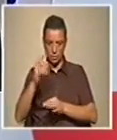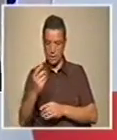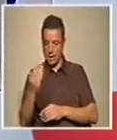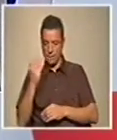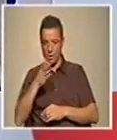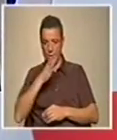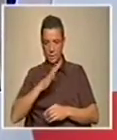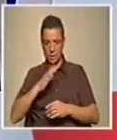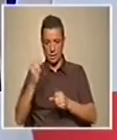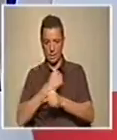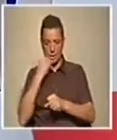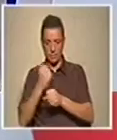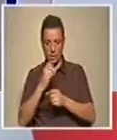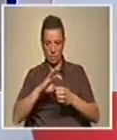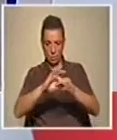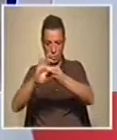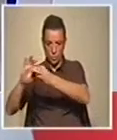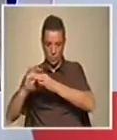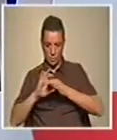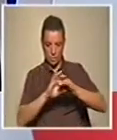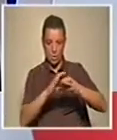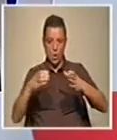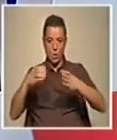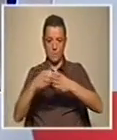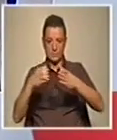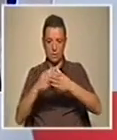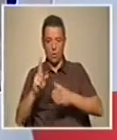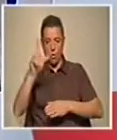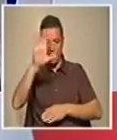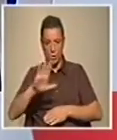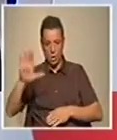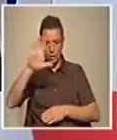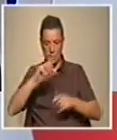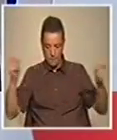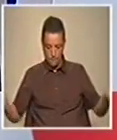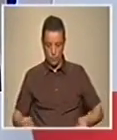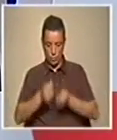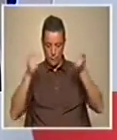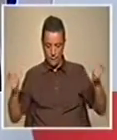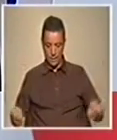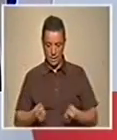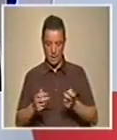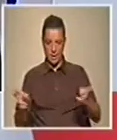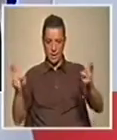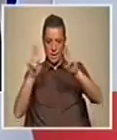dizia-me que vão trabalhar em estreita colaboração com a Comissão de Coordenação do Norte, para promover também internacionalmente